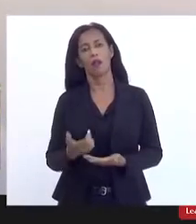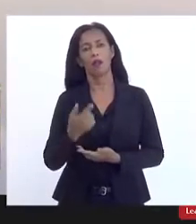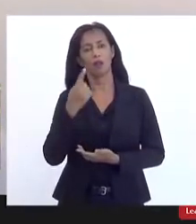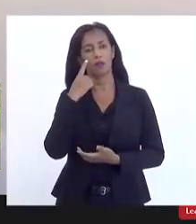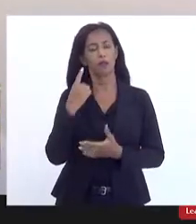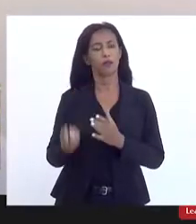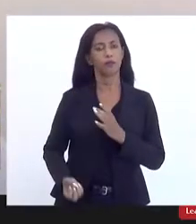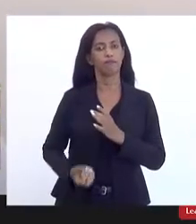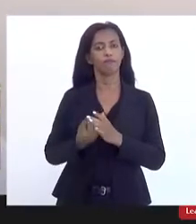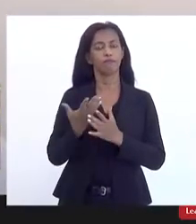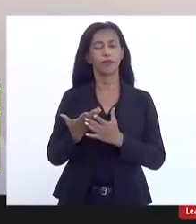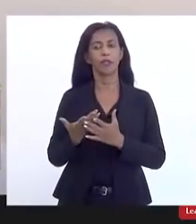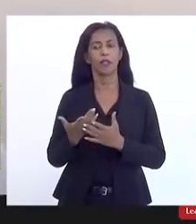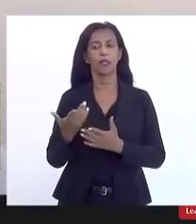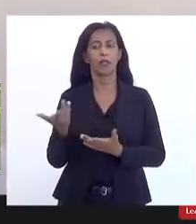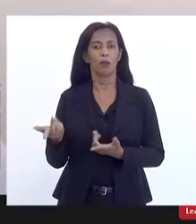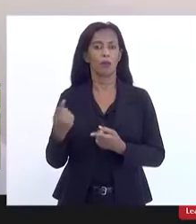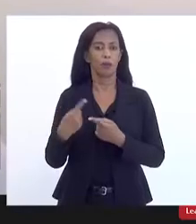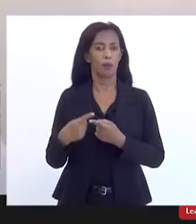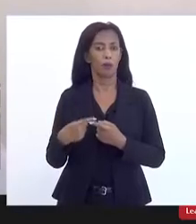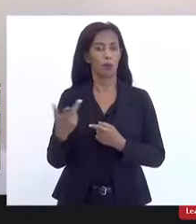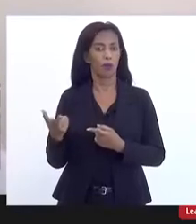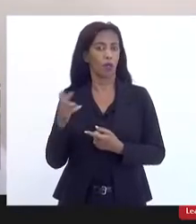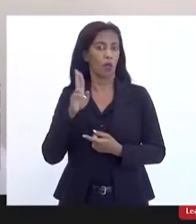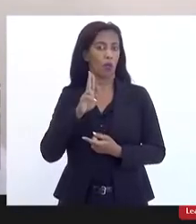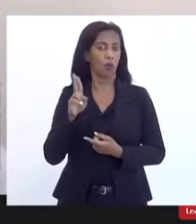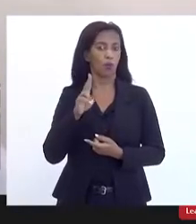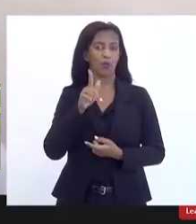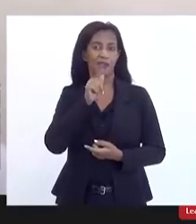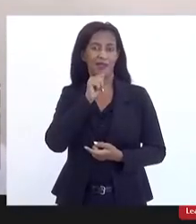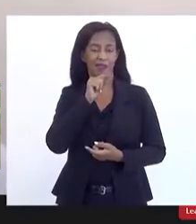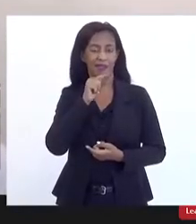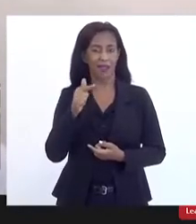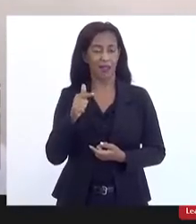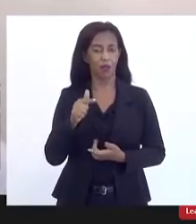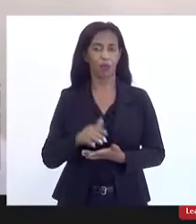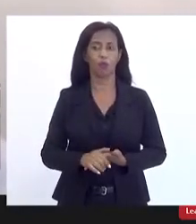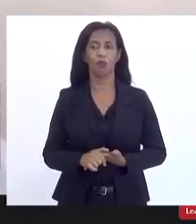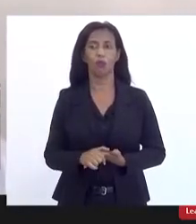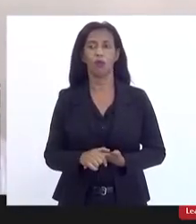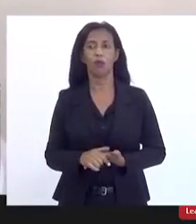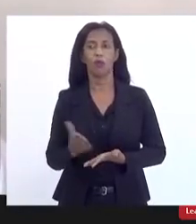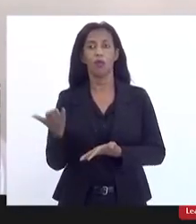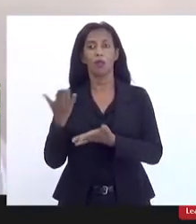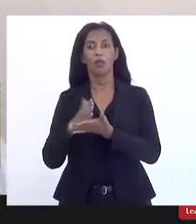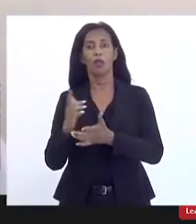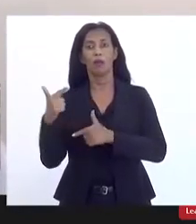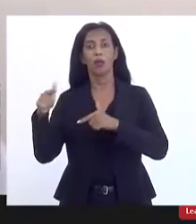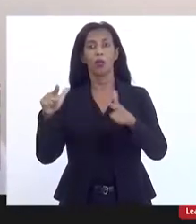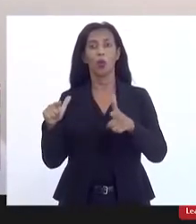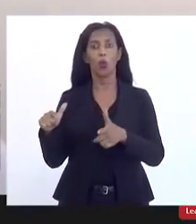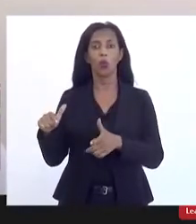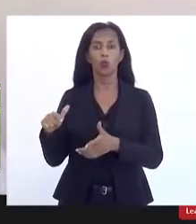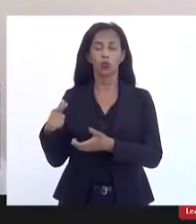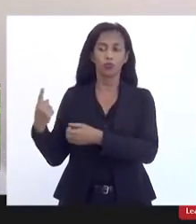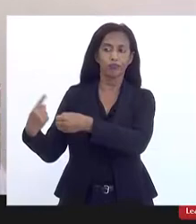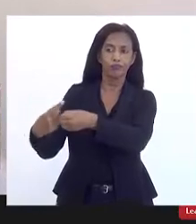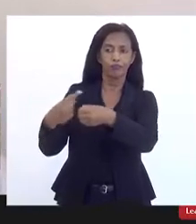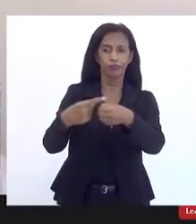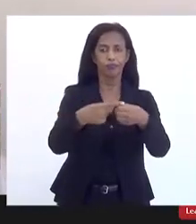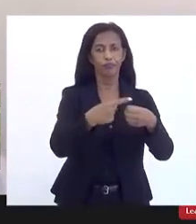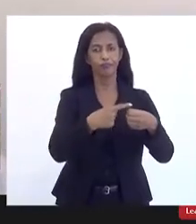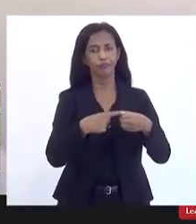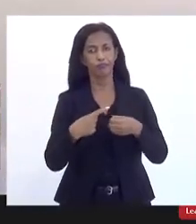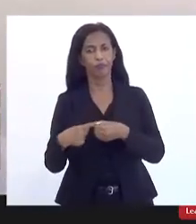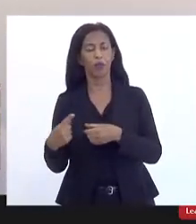cria lastro até porque o nome da audiência está como a questão da água no sul fluminense e acaba que outros municípios vão se